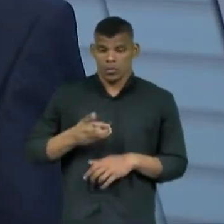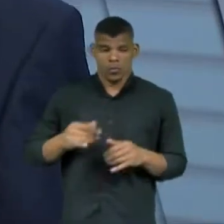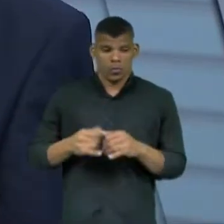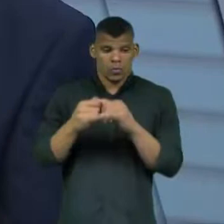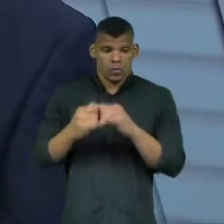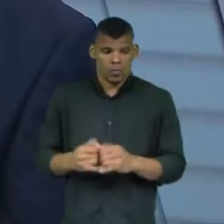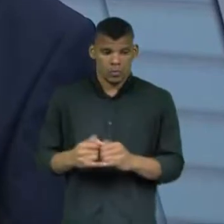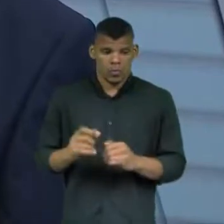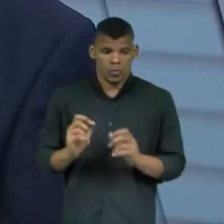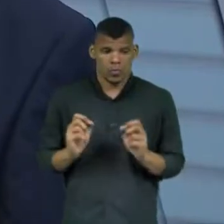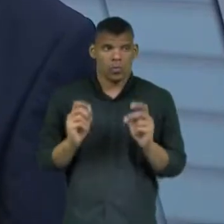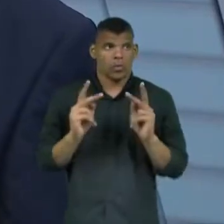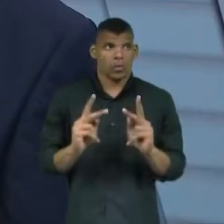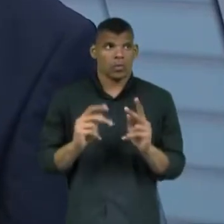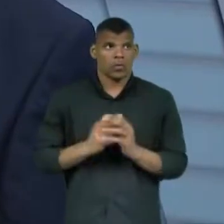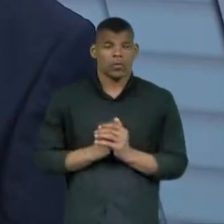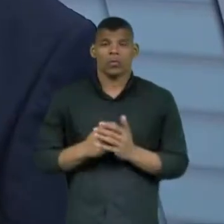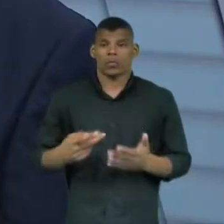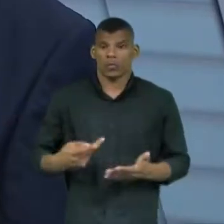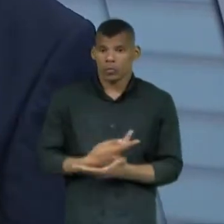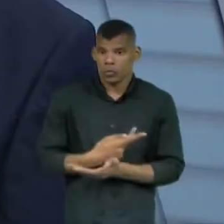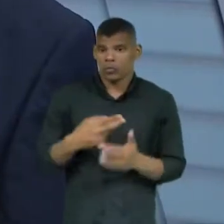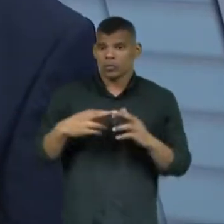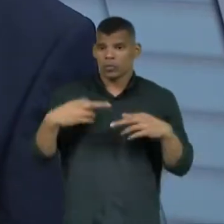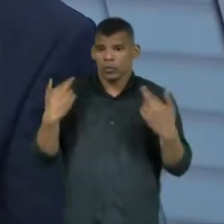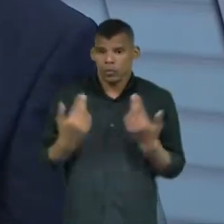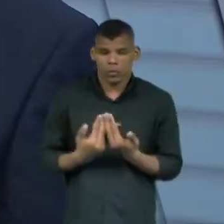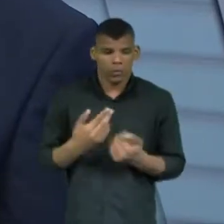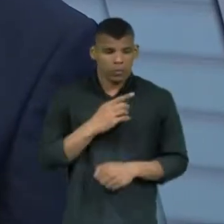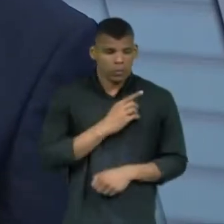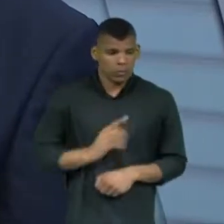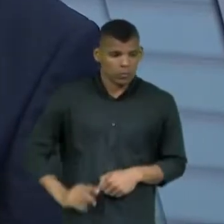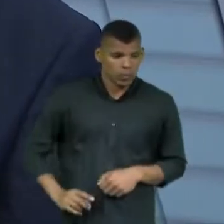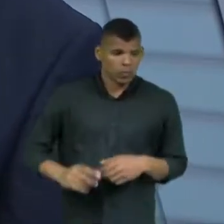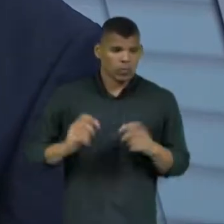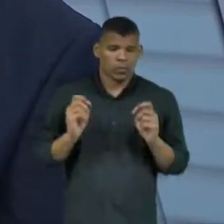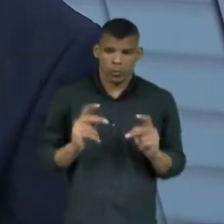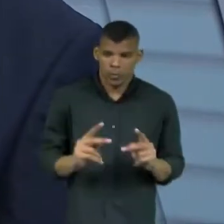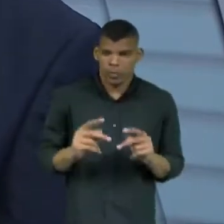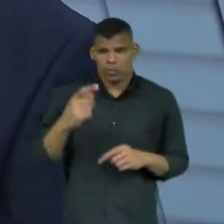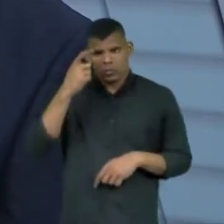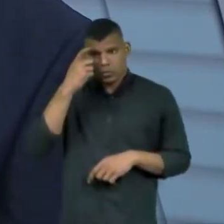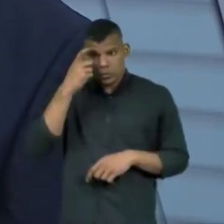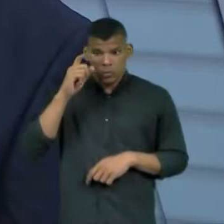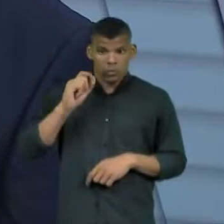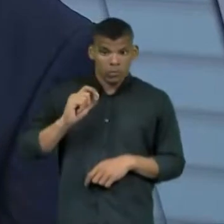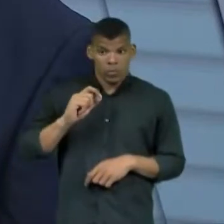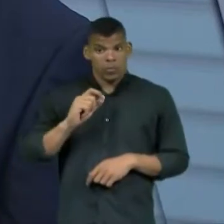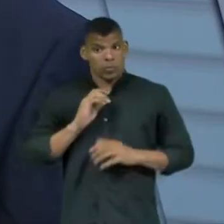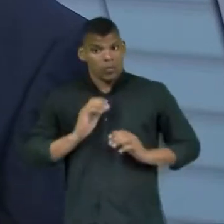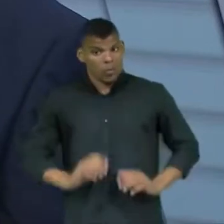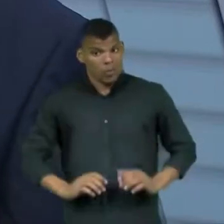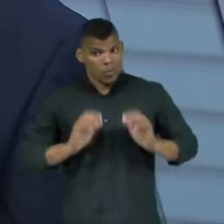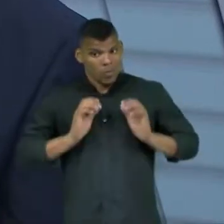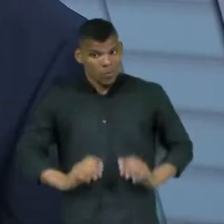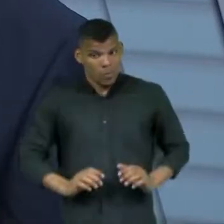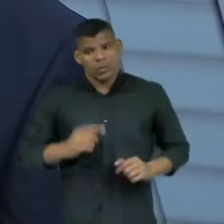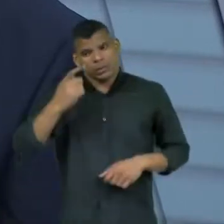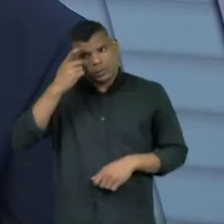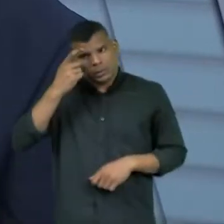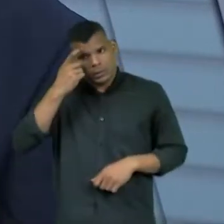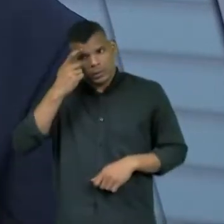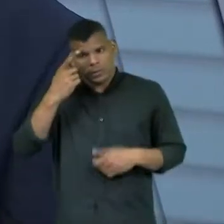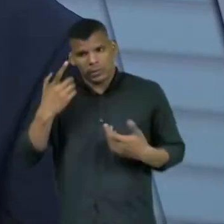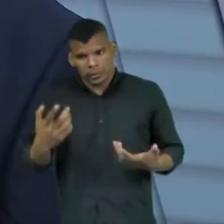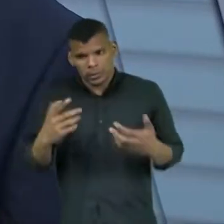Assembleia continua realizando sessões, ele vai para a sessão, ele é um deputado, né? Ele sabe que existem condutas vedadas, porque a sessão é